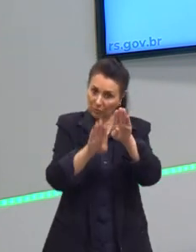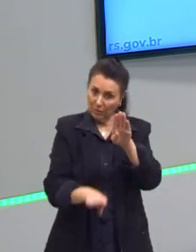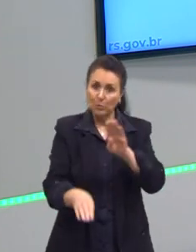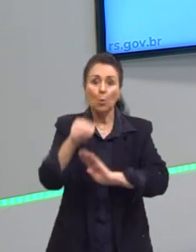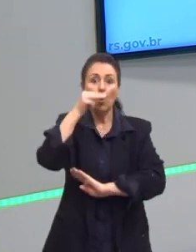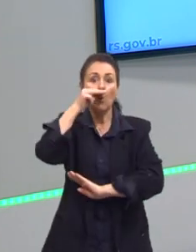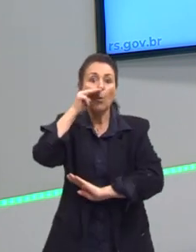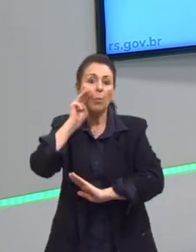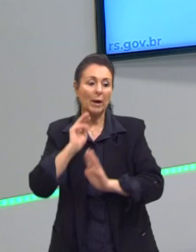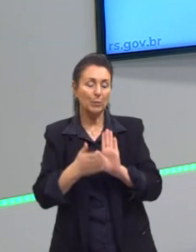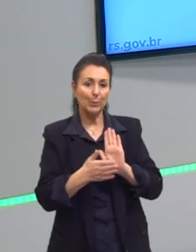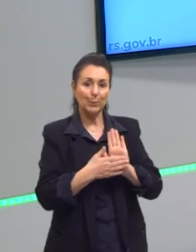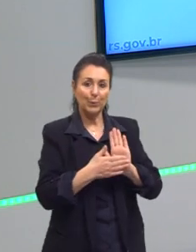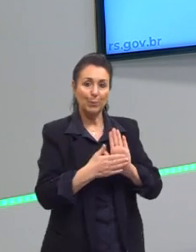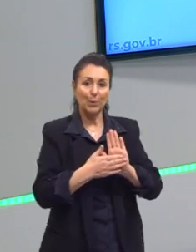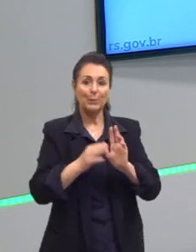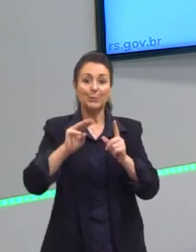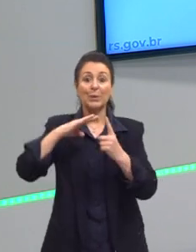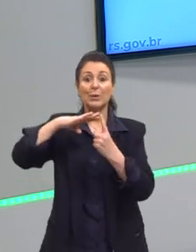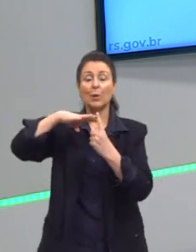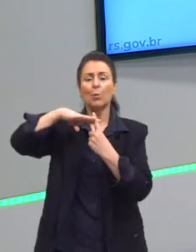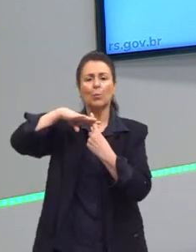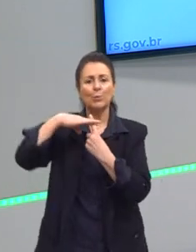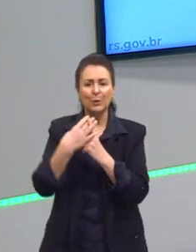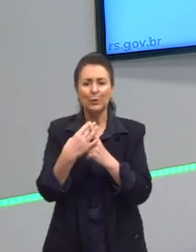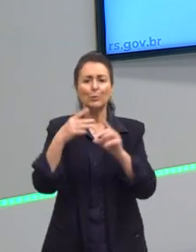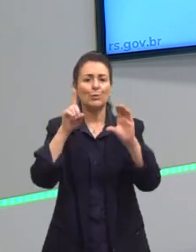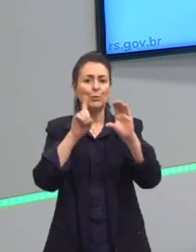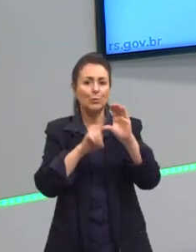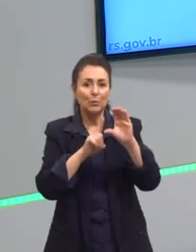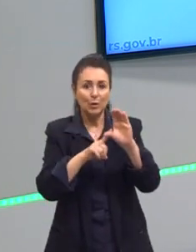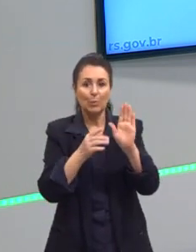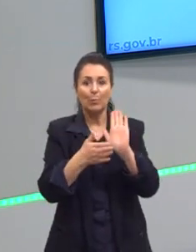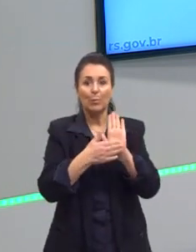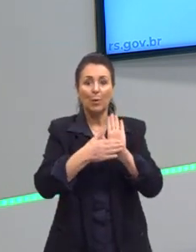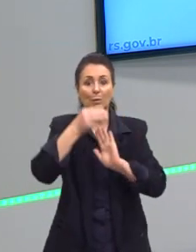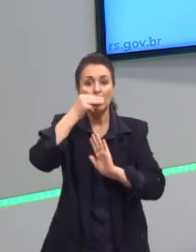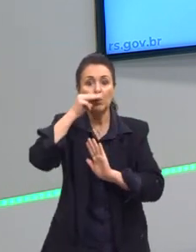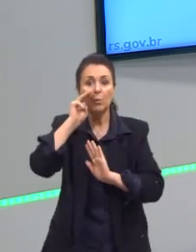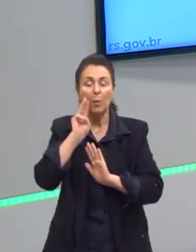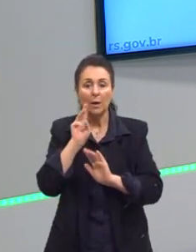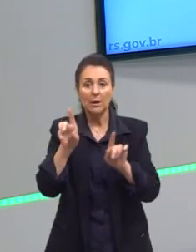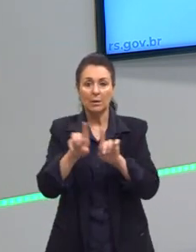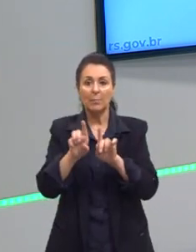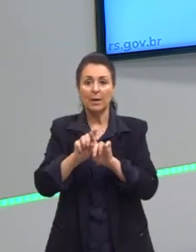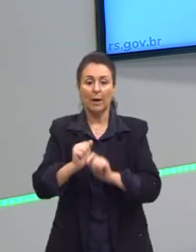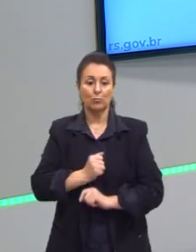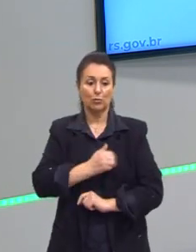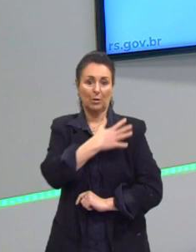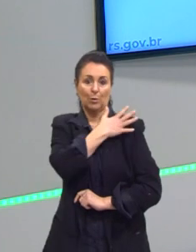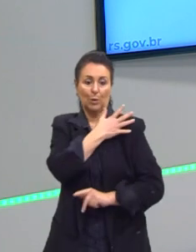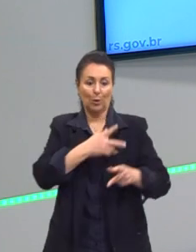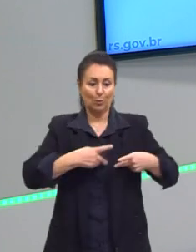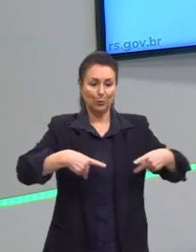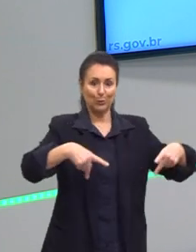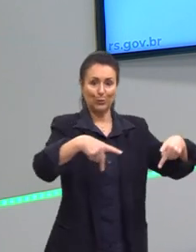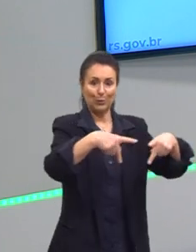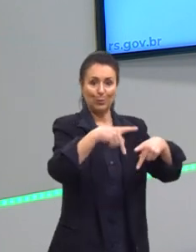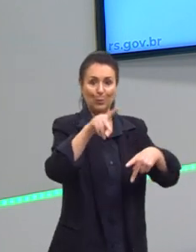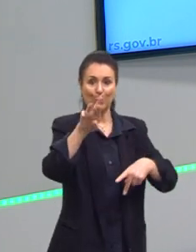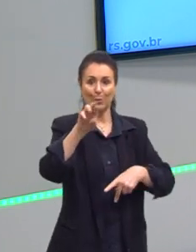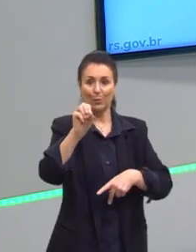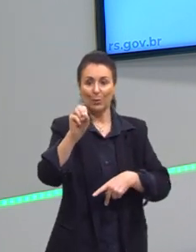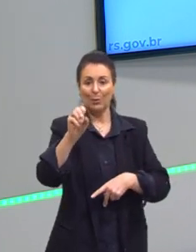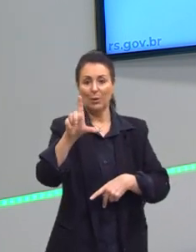o socialismo, o comunismo, o socialismo, como a ditadura do proletariado. Em os proletariados